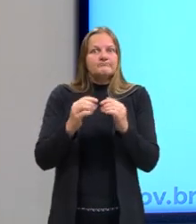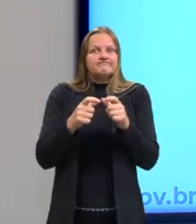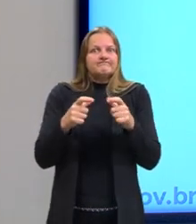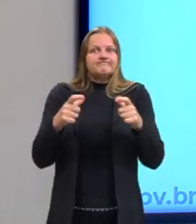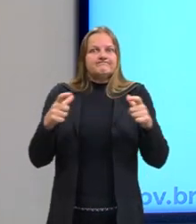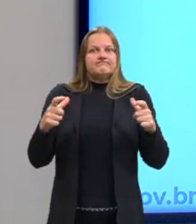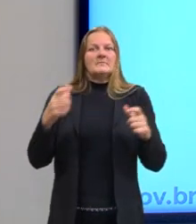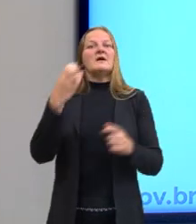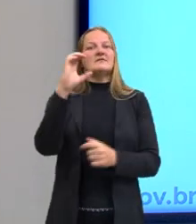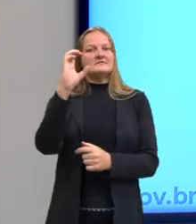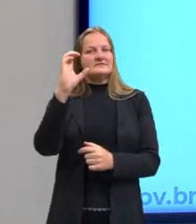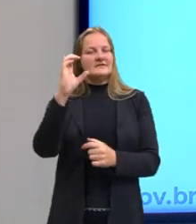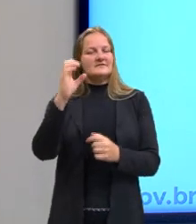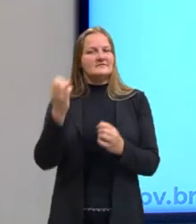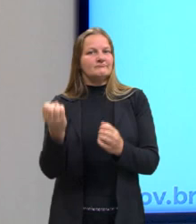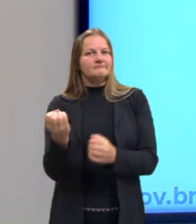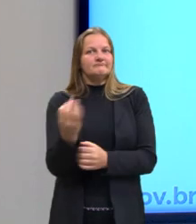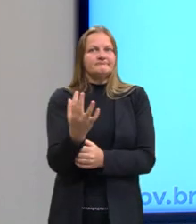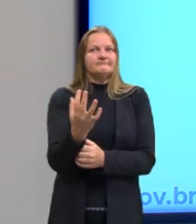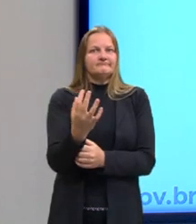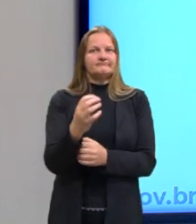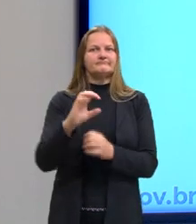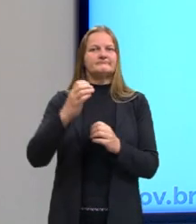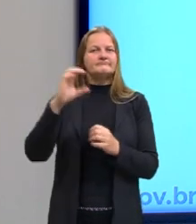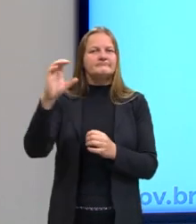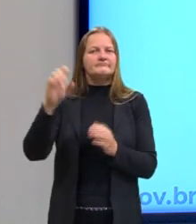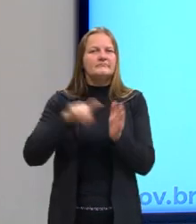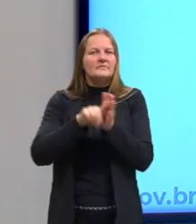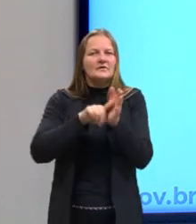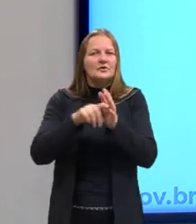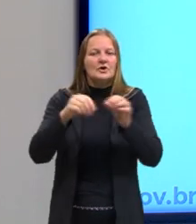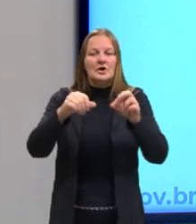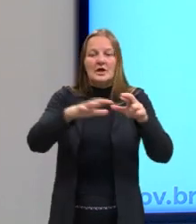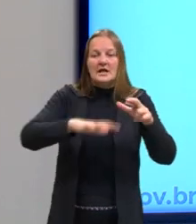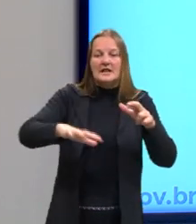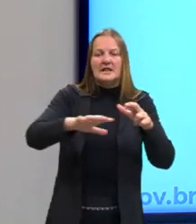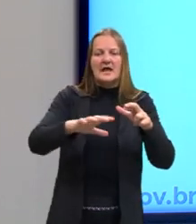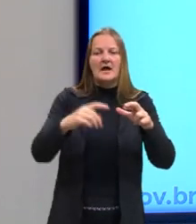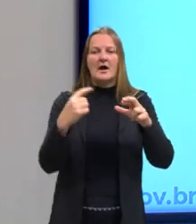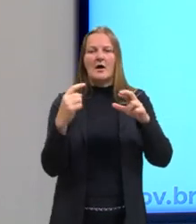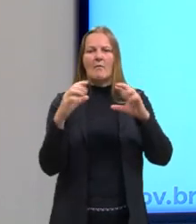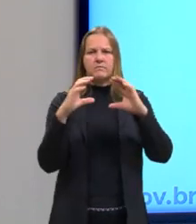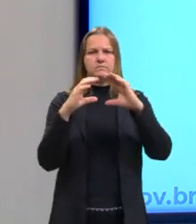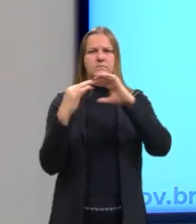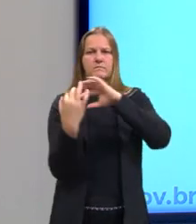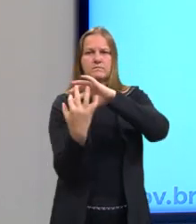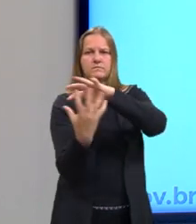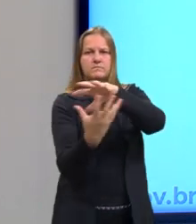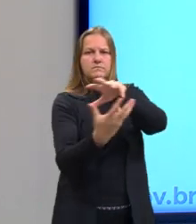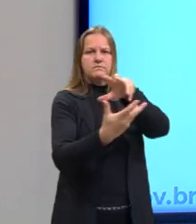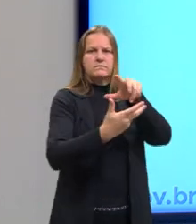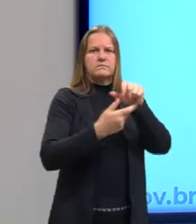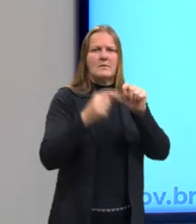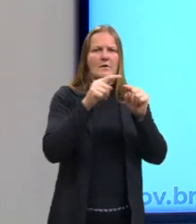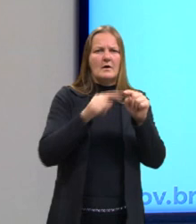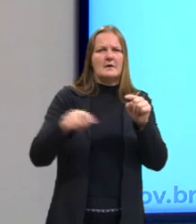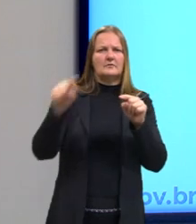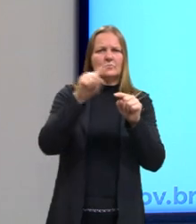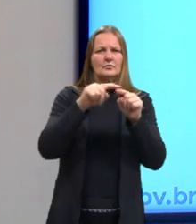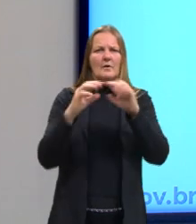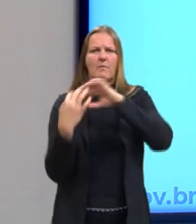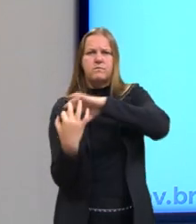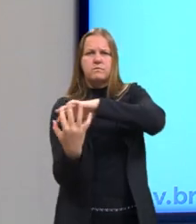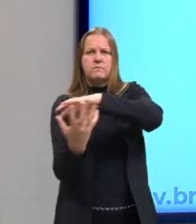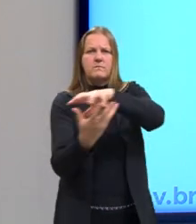das ciências. Aquela questão da terra ser redonda também vem desse momento. Então, são alguns